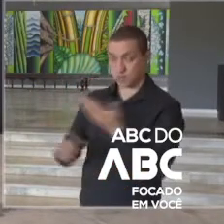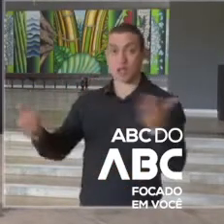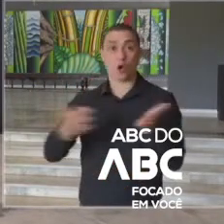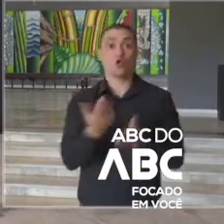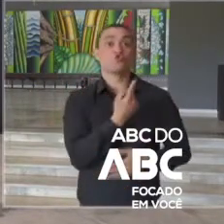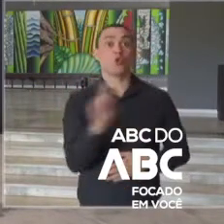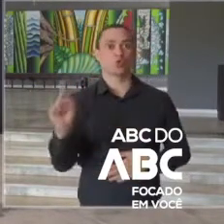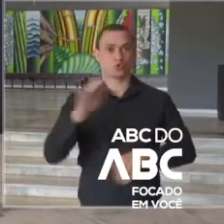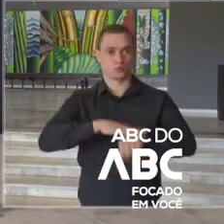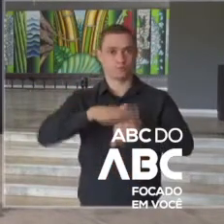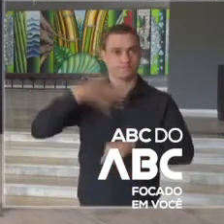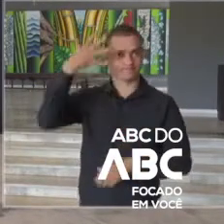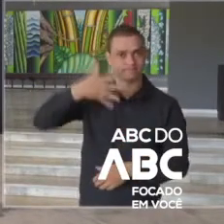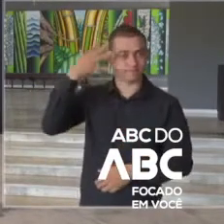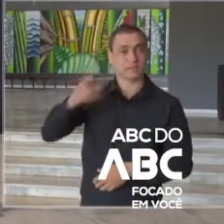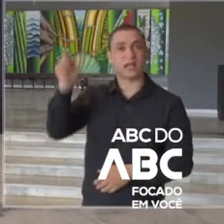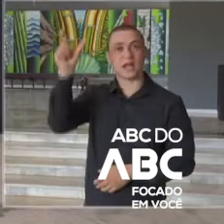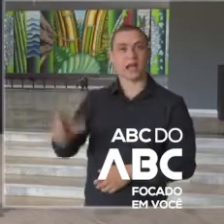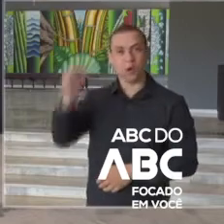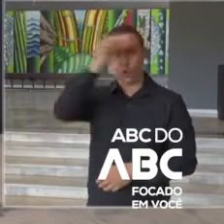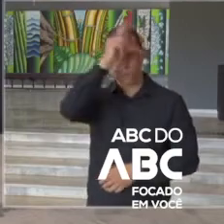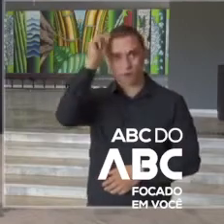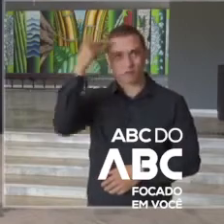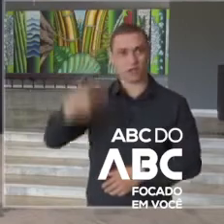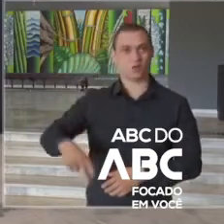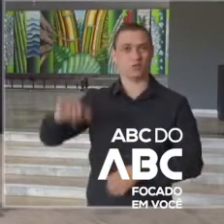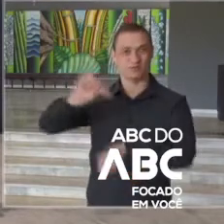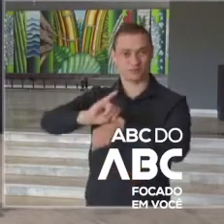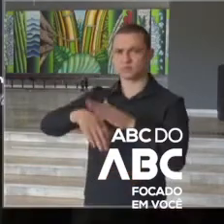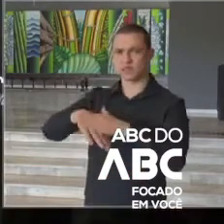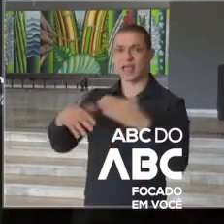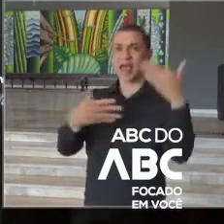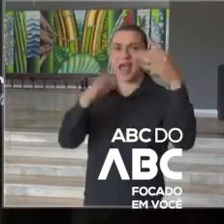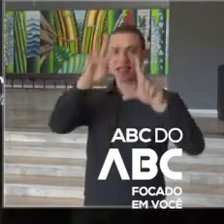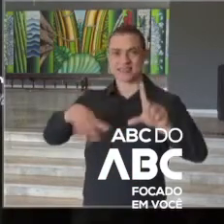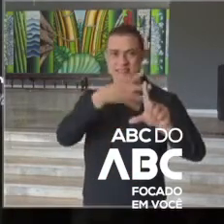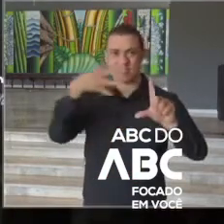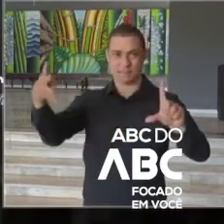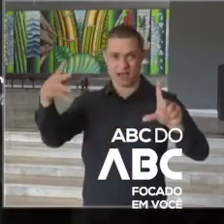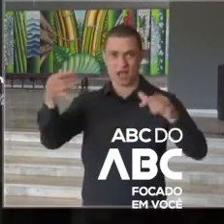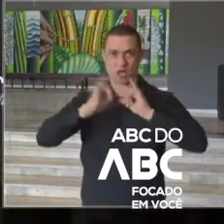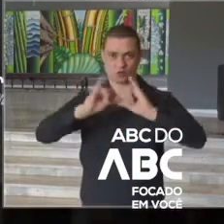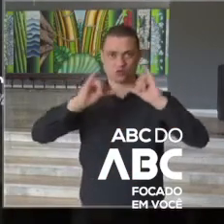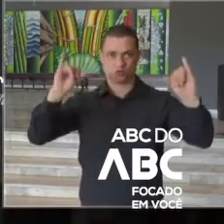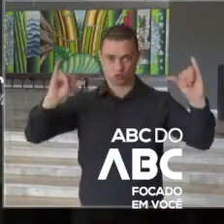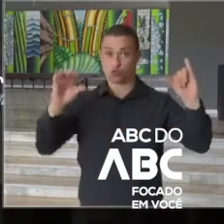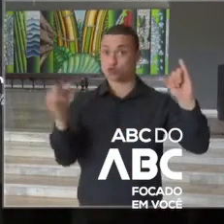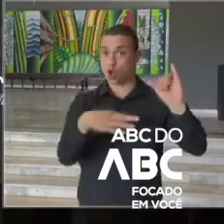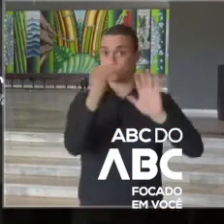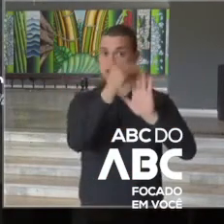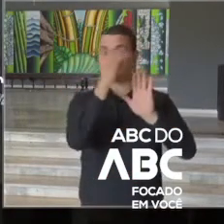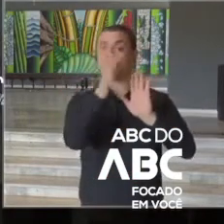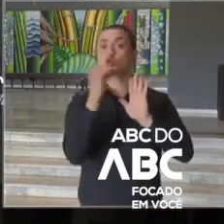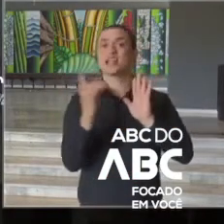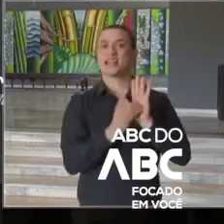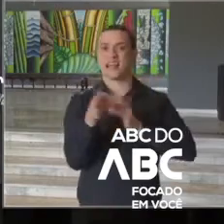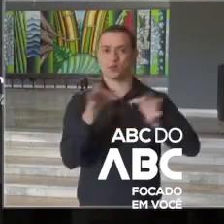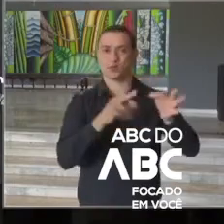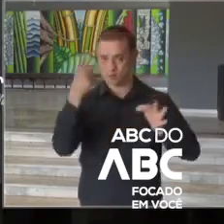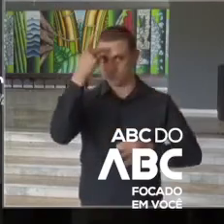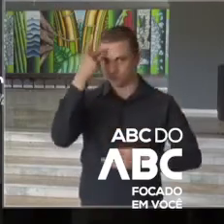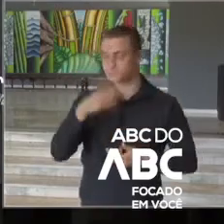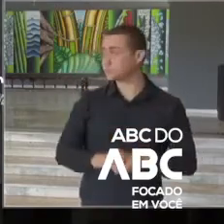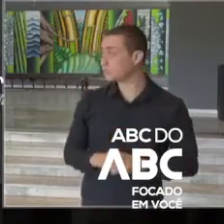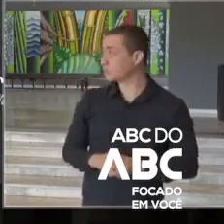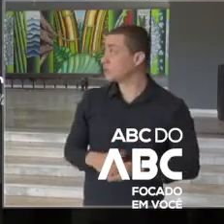Agora, para a região avançar da fase amarela, a verde, o percentual de ocupação de leitos poderá variar